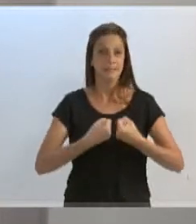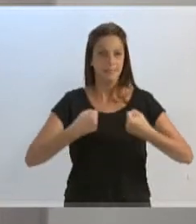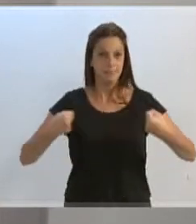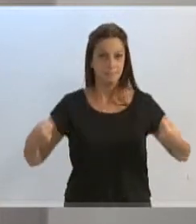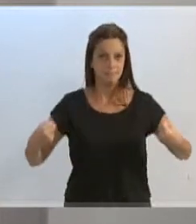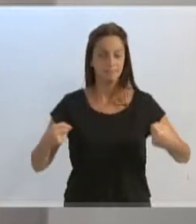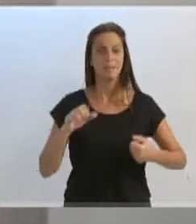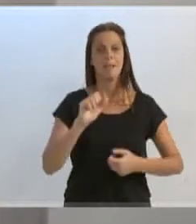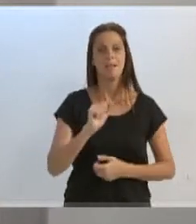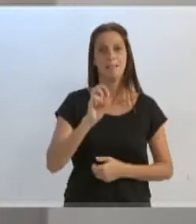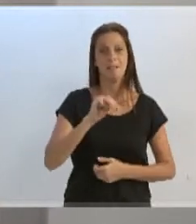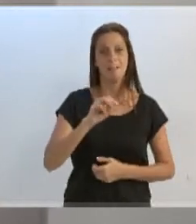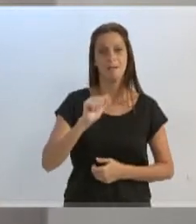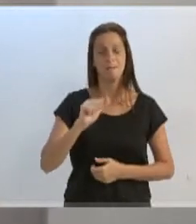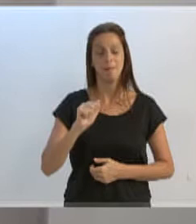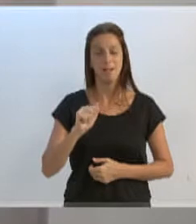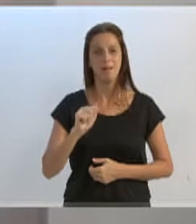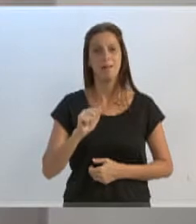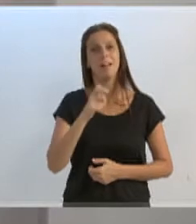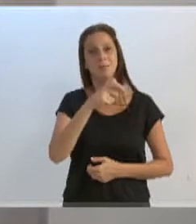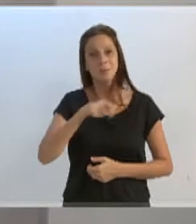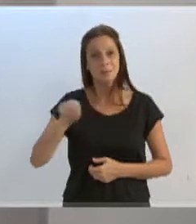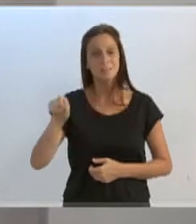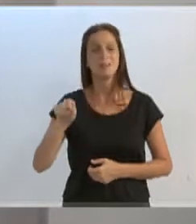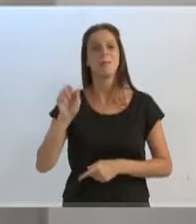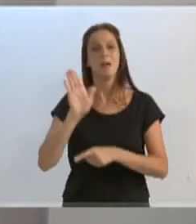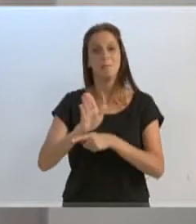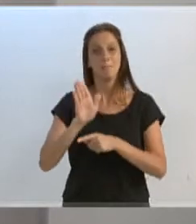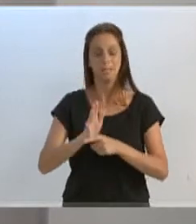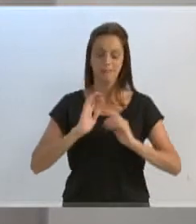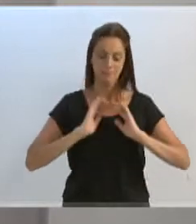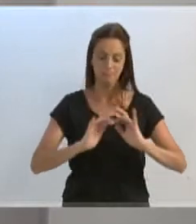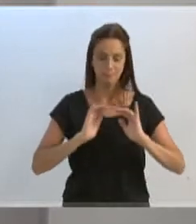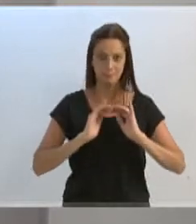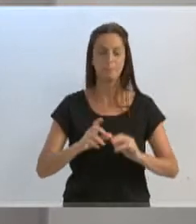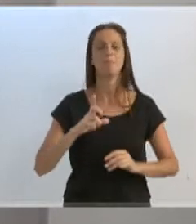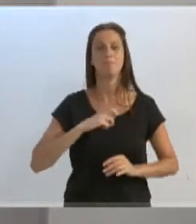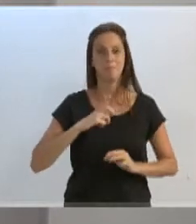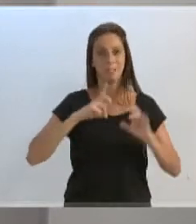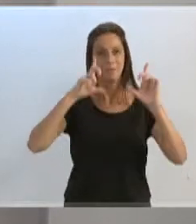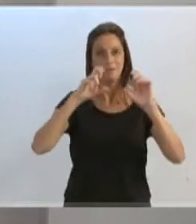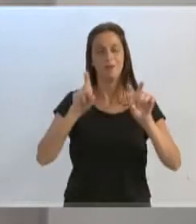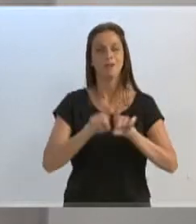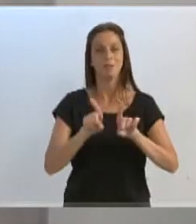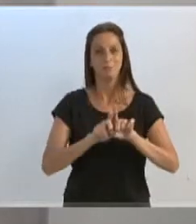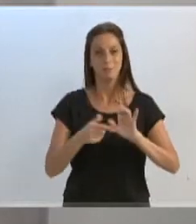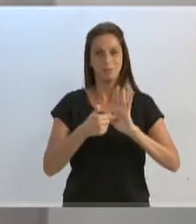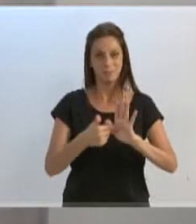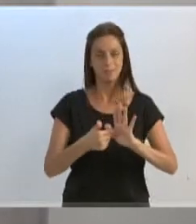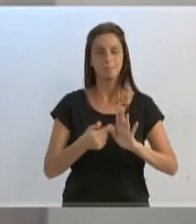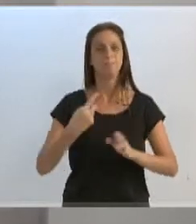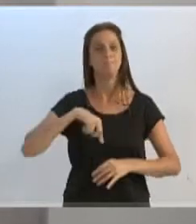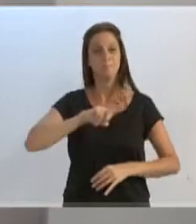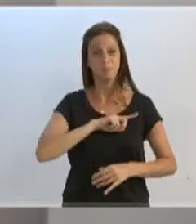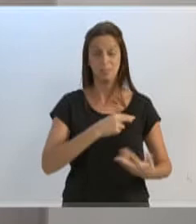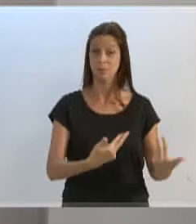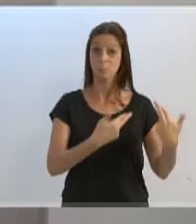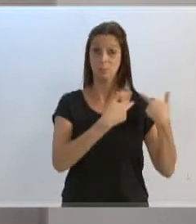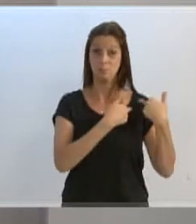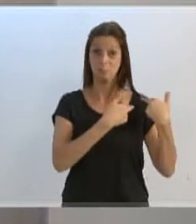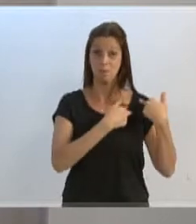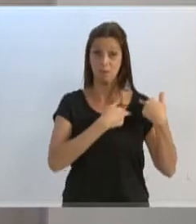da AMA, que é a Associação Amigos dos Autistas. Tem também as imagens lá, por gentileza. Nós ficamos responsáveis